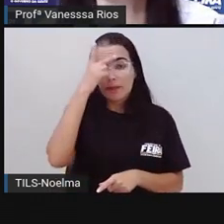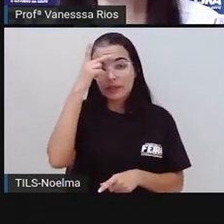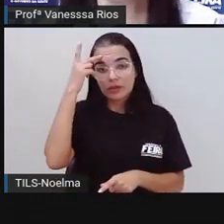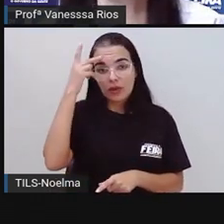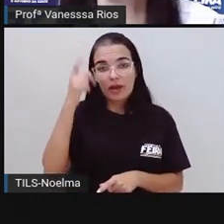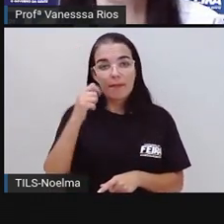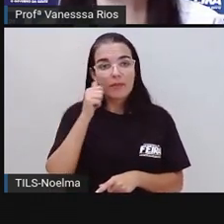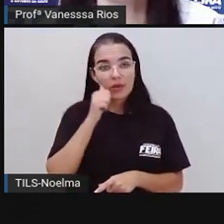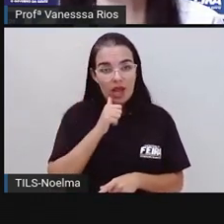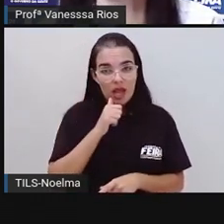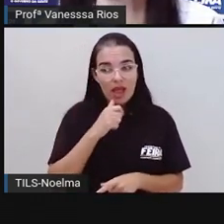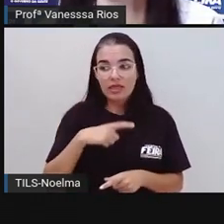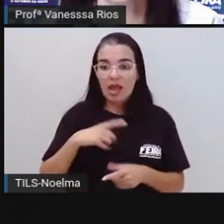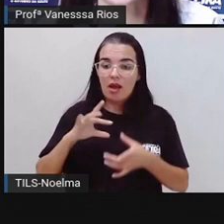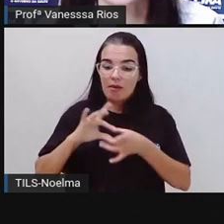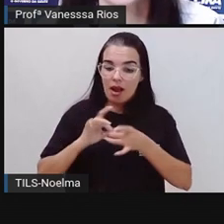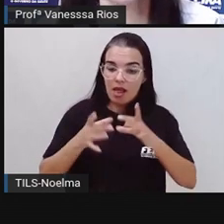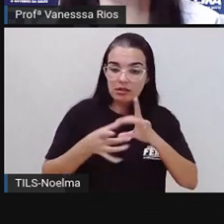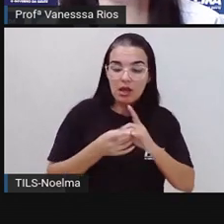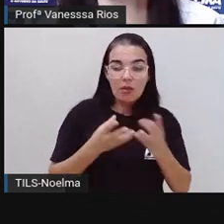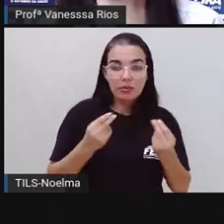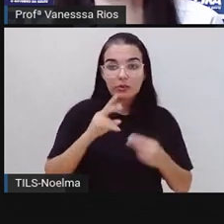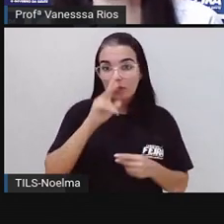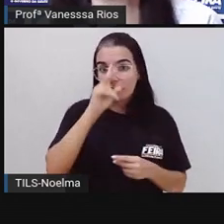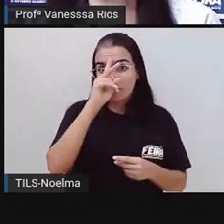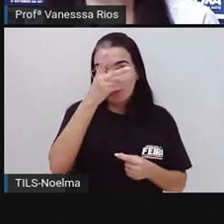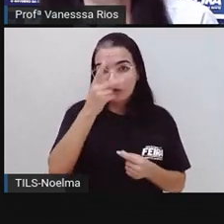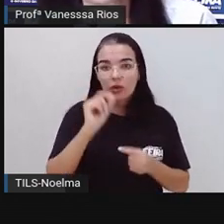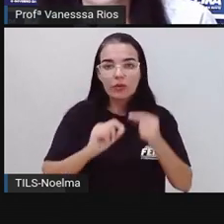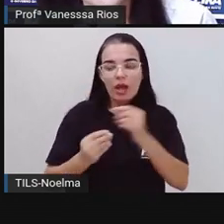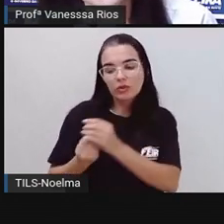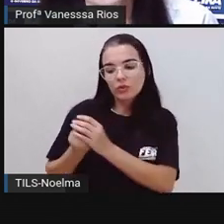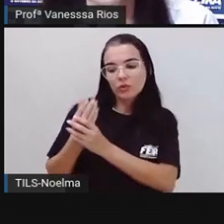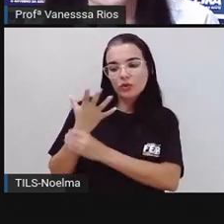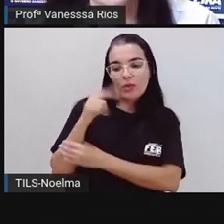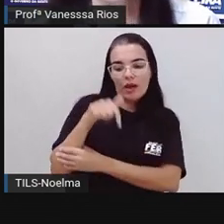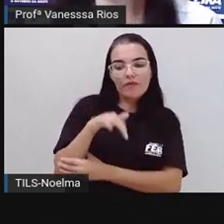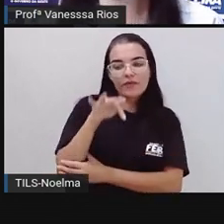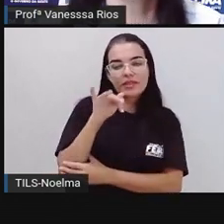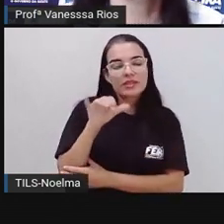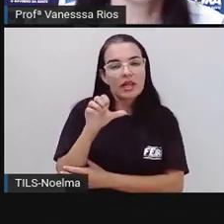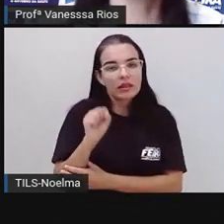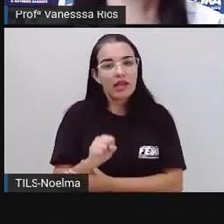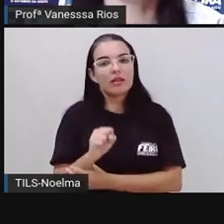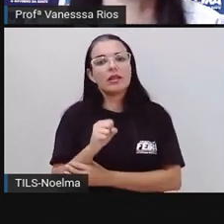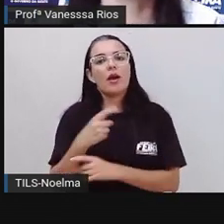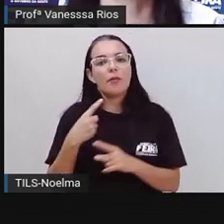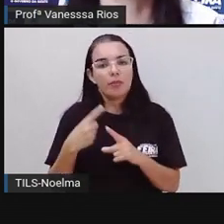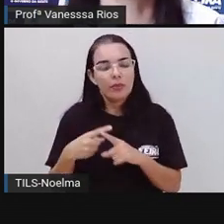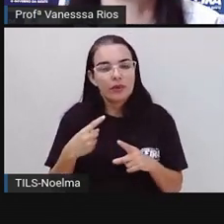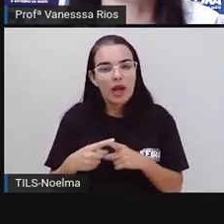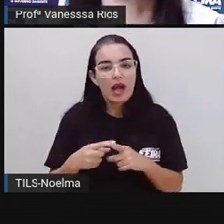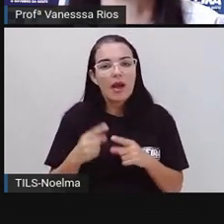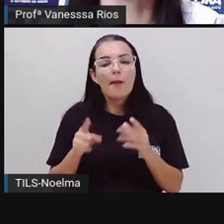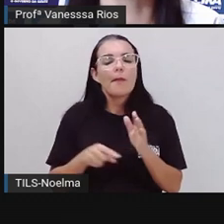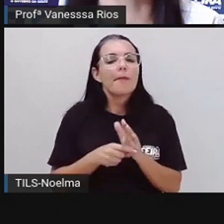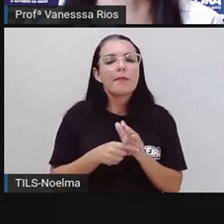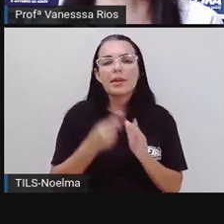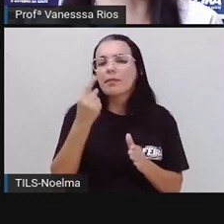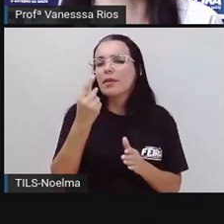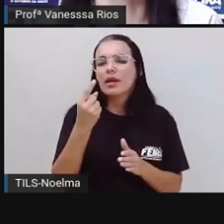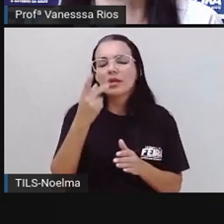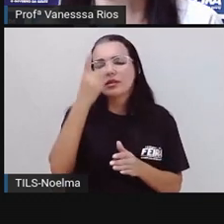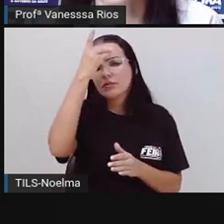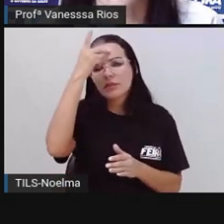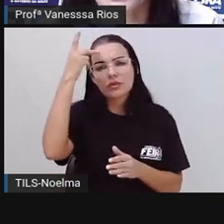relação muito forte com a própria história, com o próprio surgimento de Feira de Santana, por ser aí um dos lugares onde as